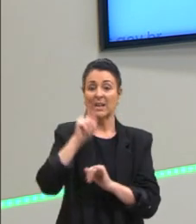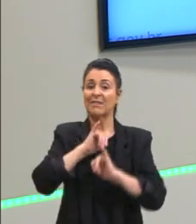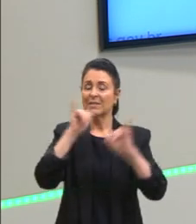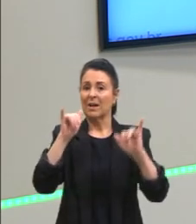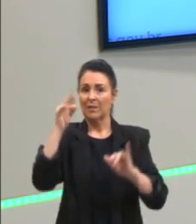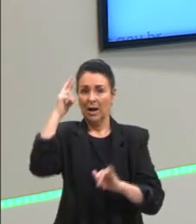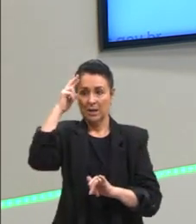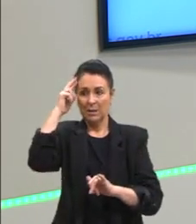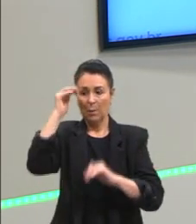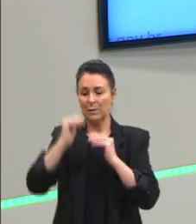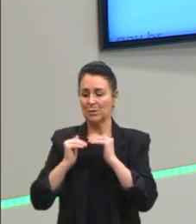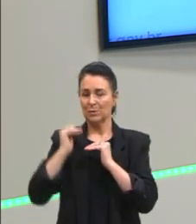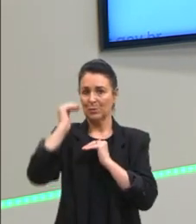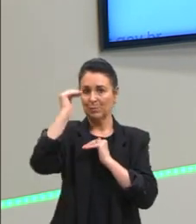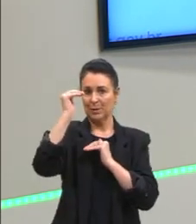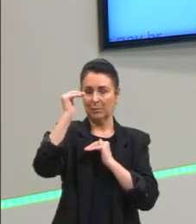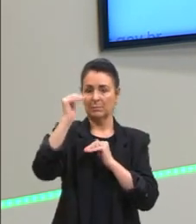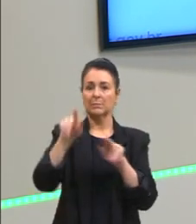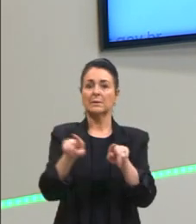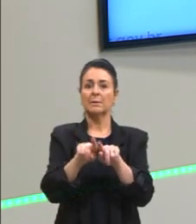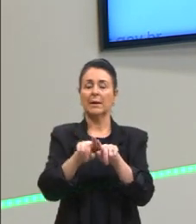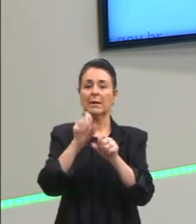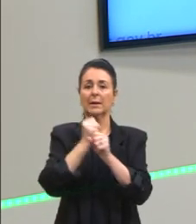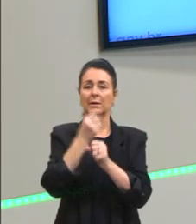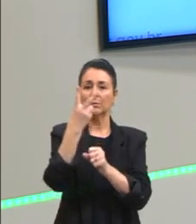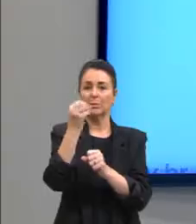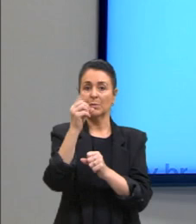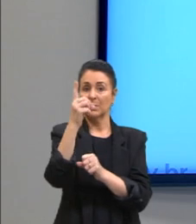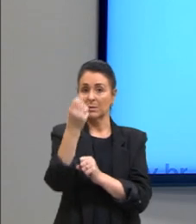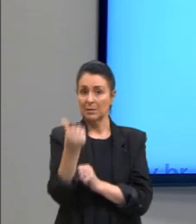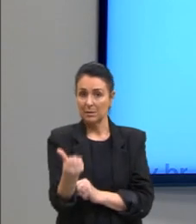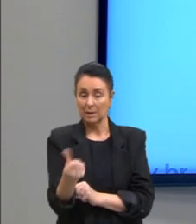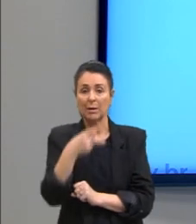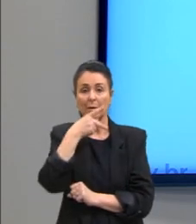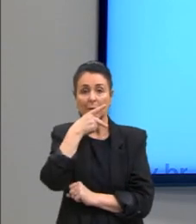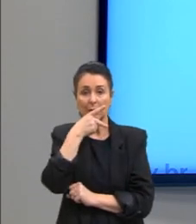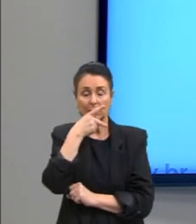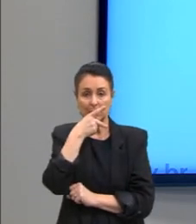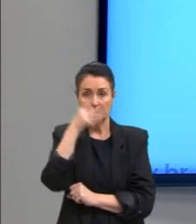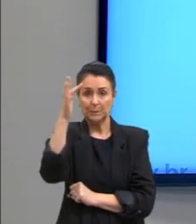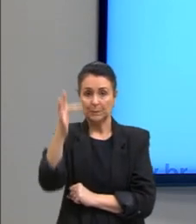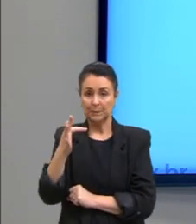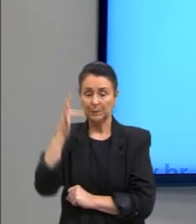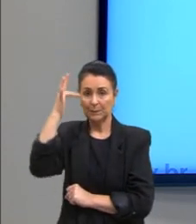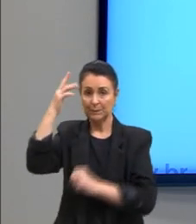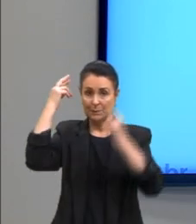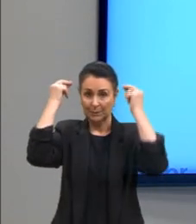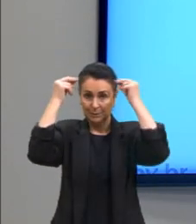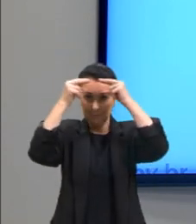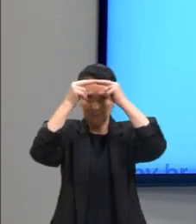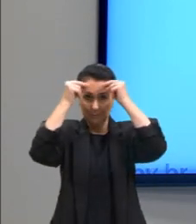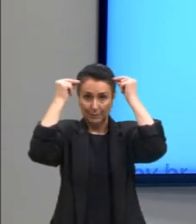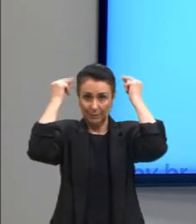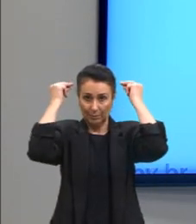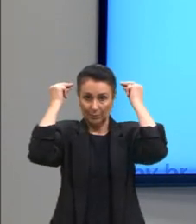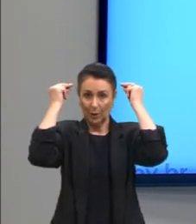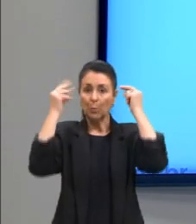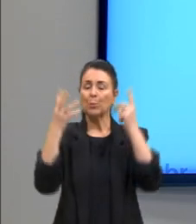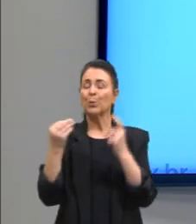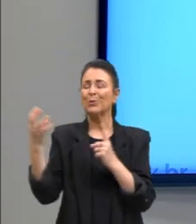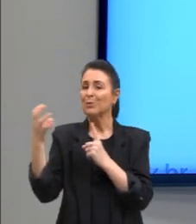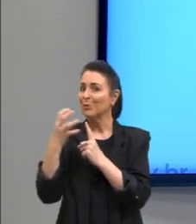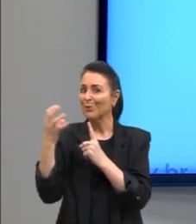Outra questão, em 2016, Platão, filósofo grego e um dos pensadores mais influentes da história da